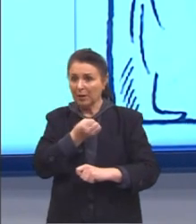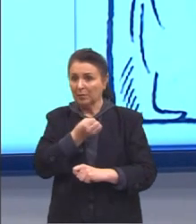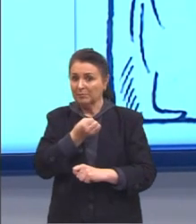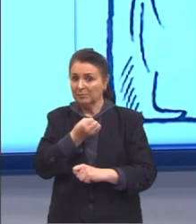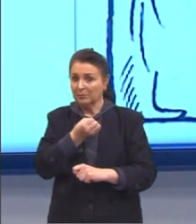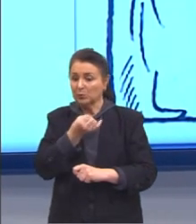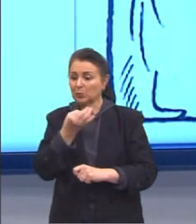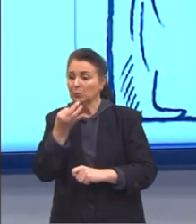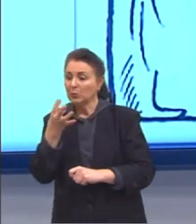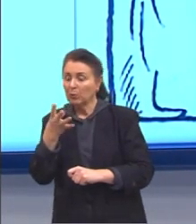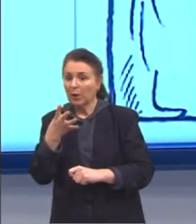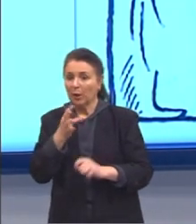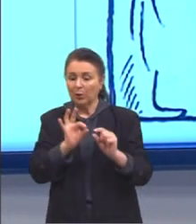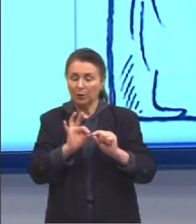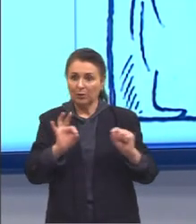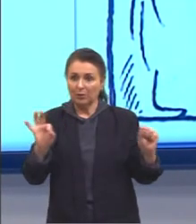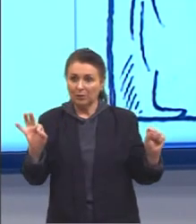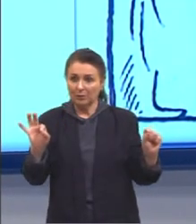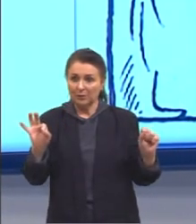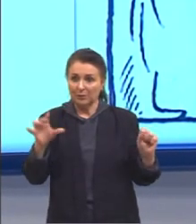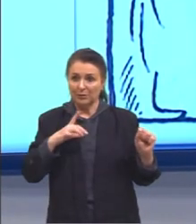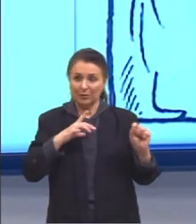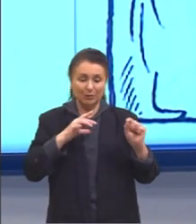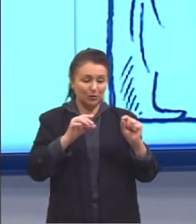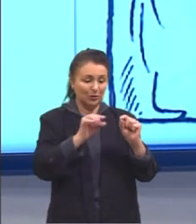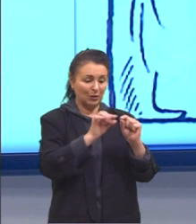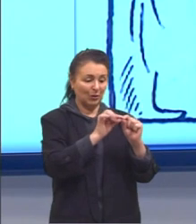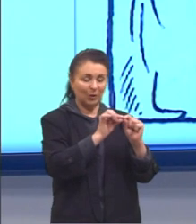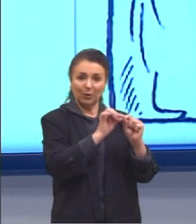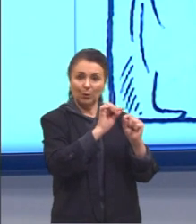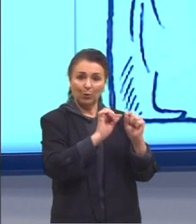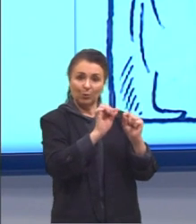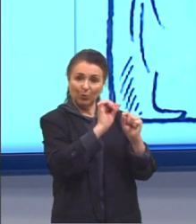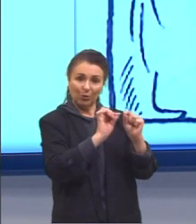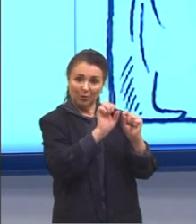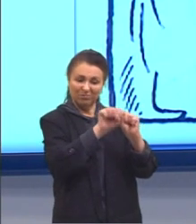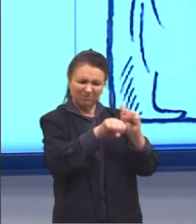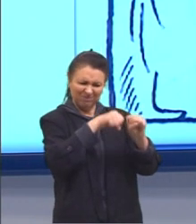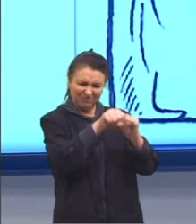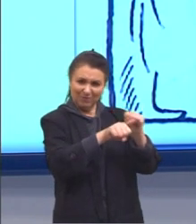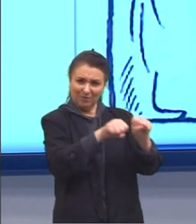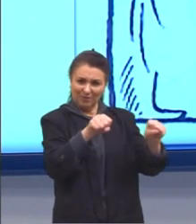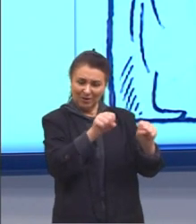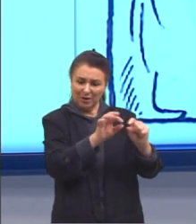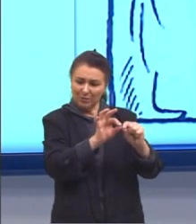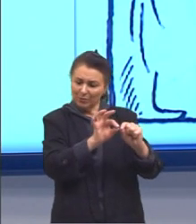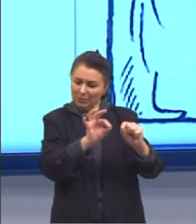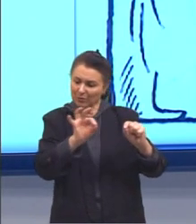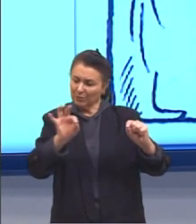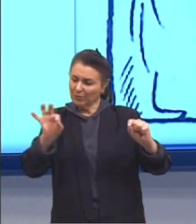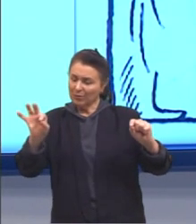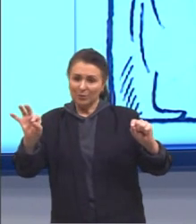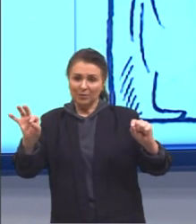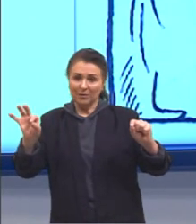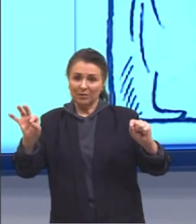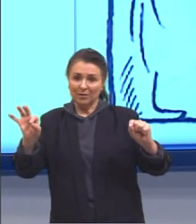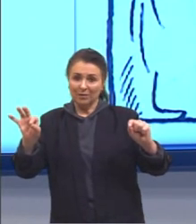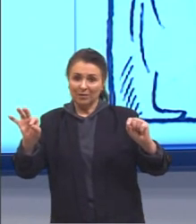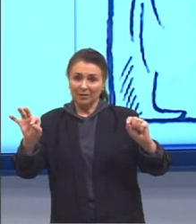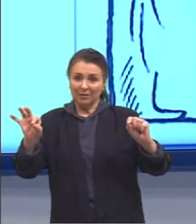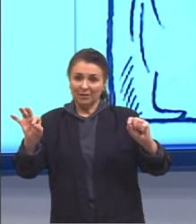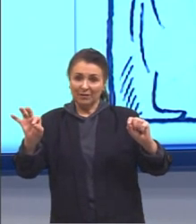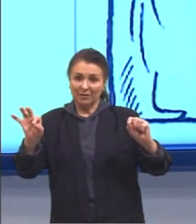tínhamos uma circunferência e eles pegaram uma corda para medir o comprimento da